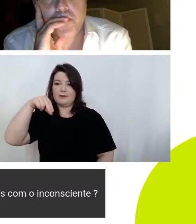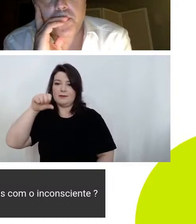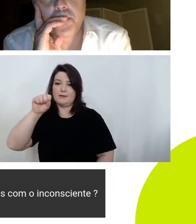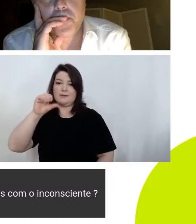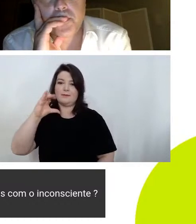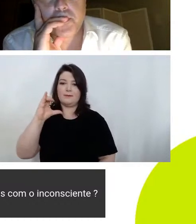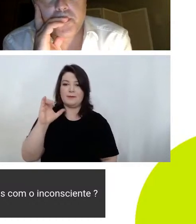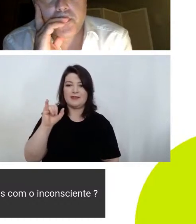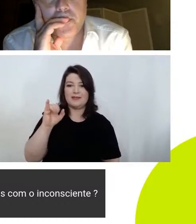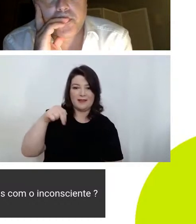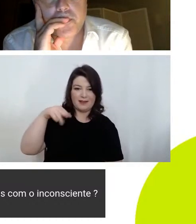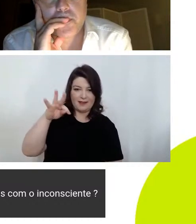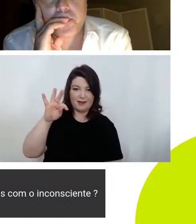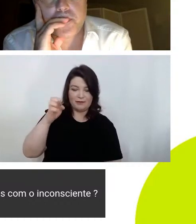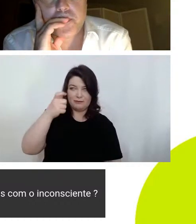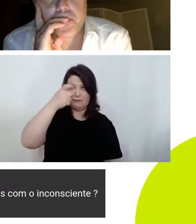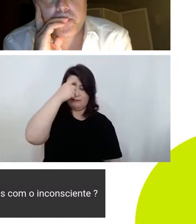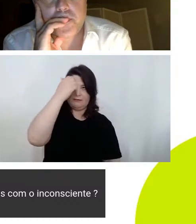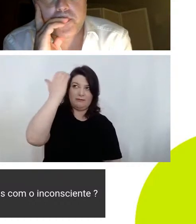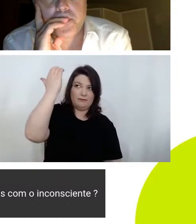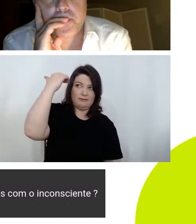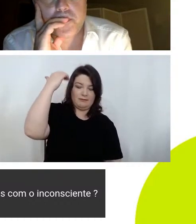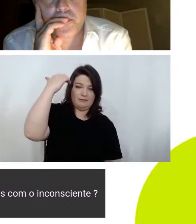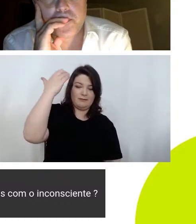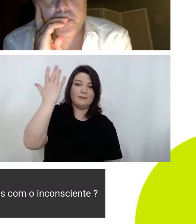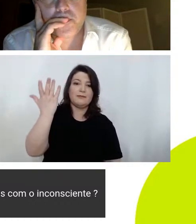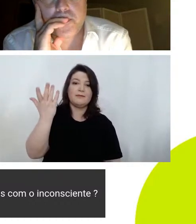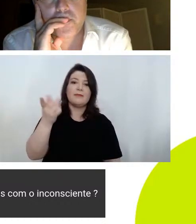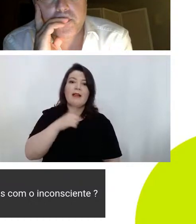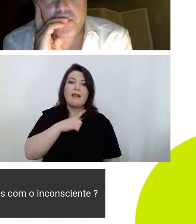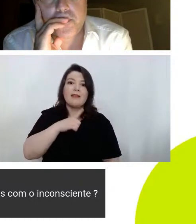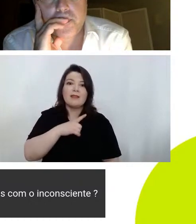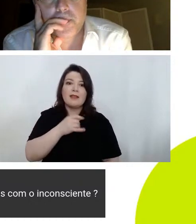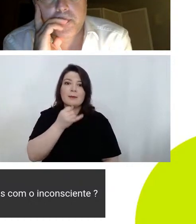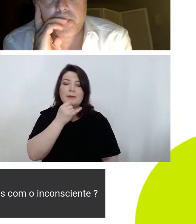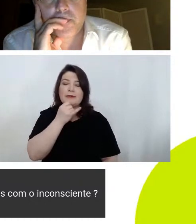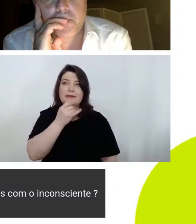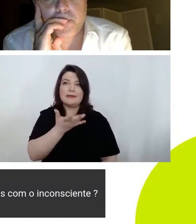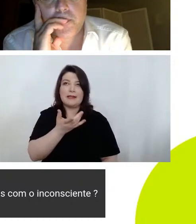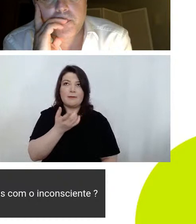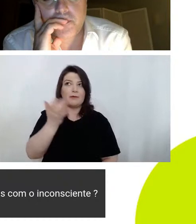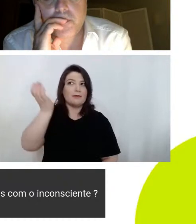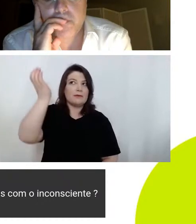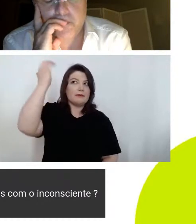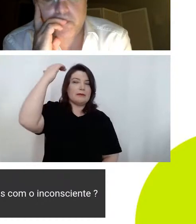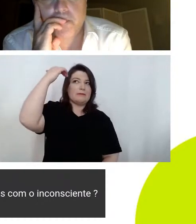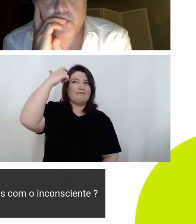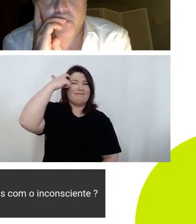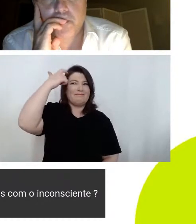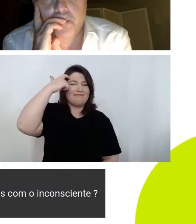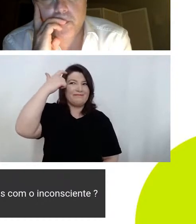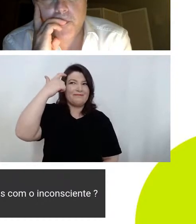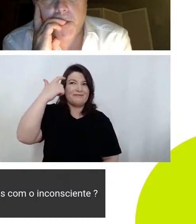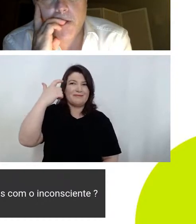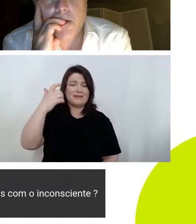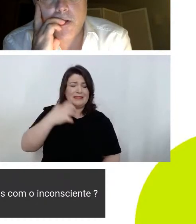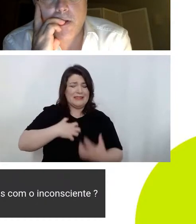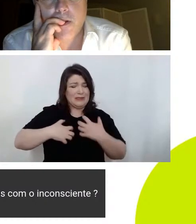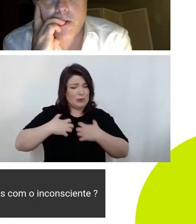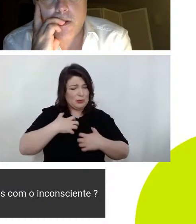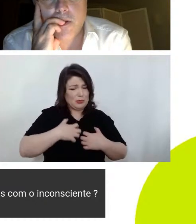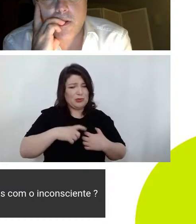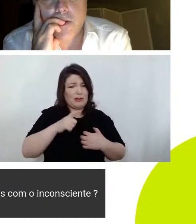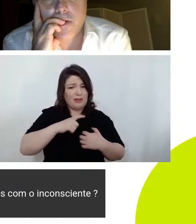ao recalcamento ao retorno do recalcado à angústia